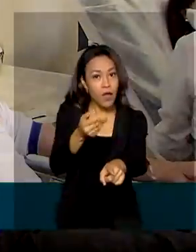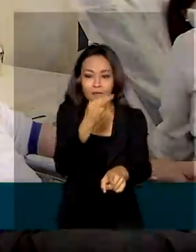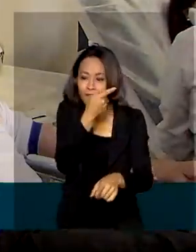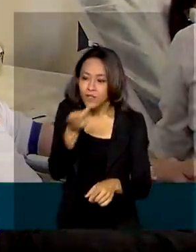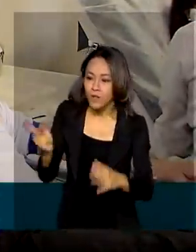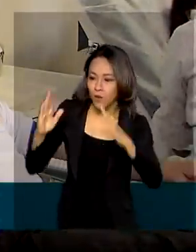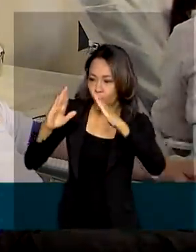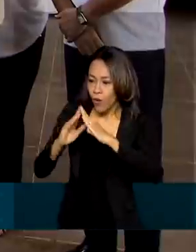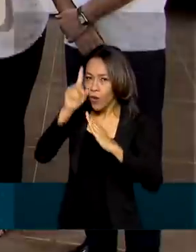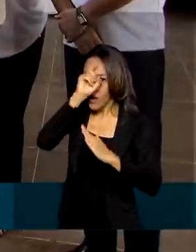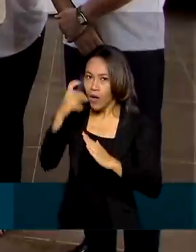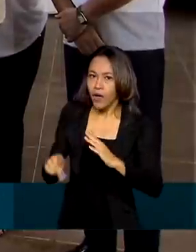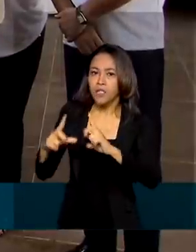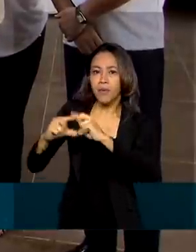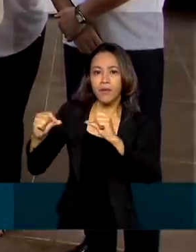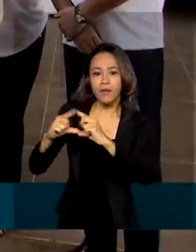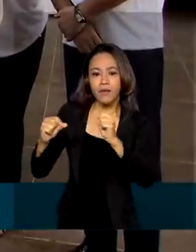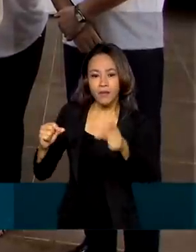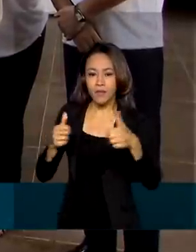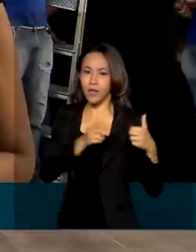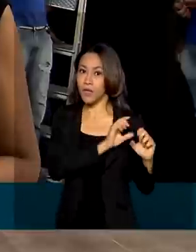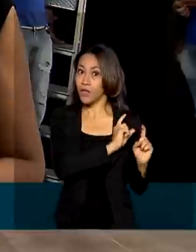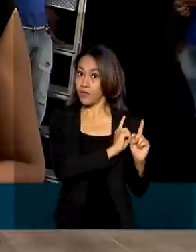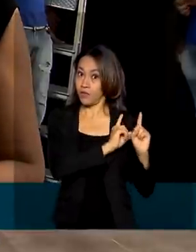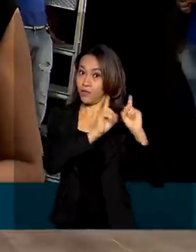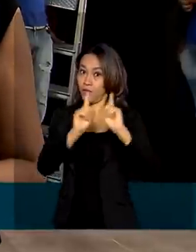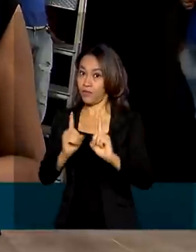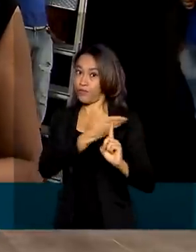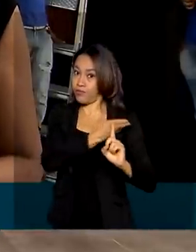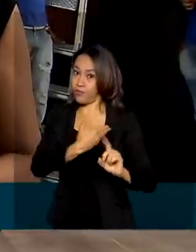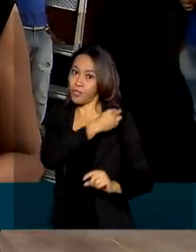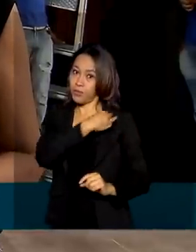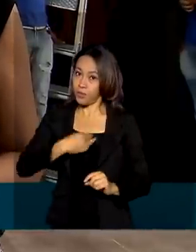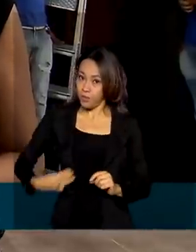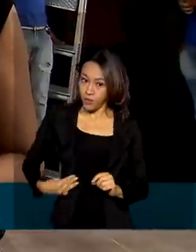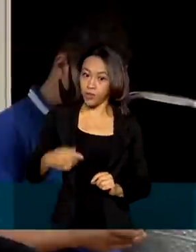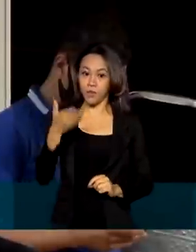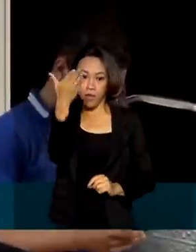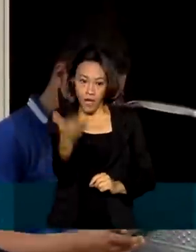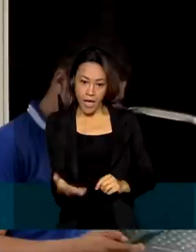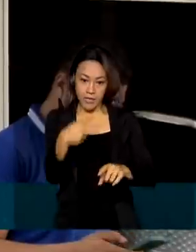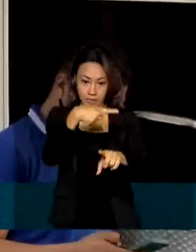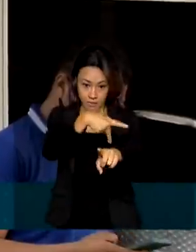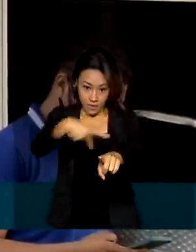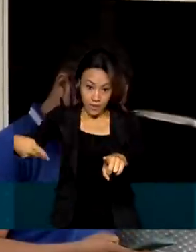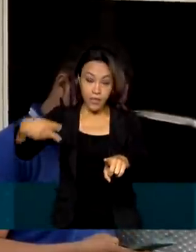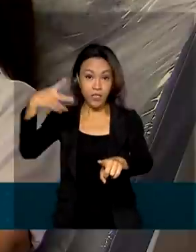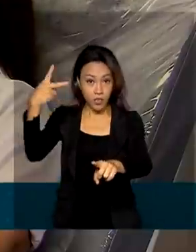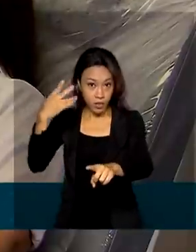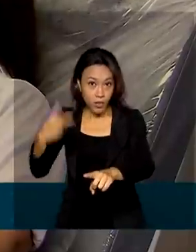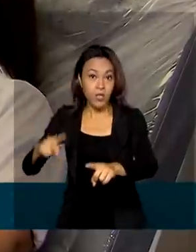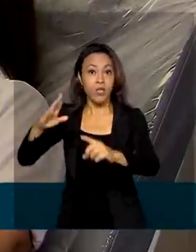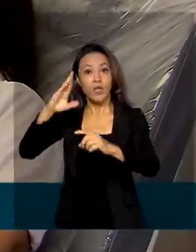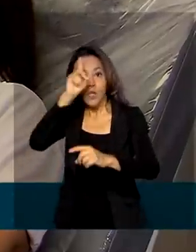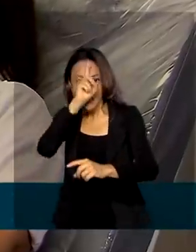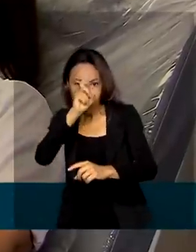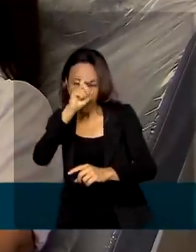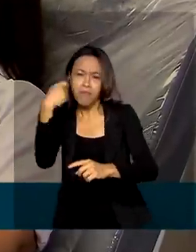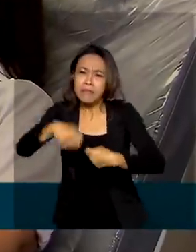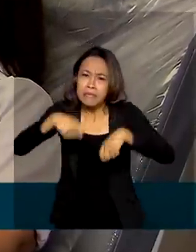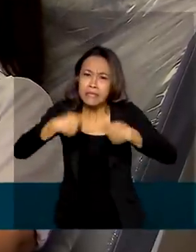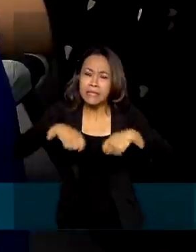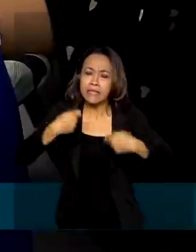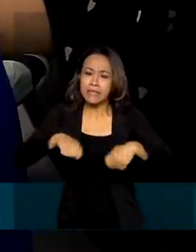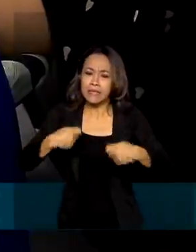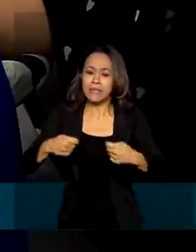visitou o Hemocentro de Brasília, acompanhada de ministros. Segundo a presidente da Fundação Hemocentro de Brasília, os estoques precisam